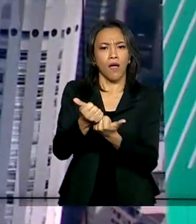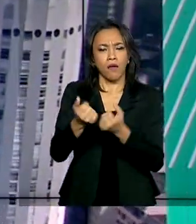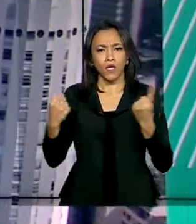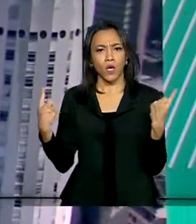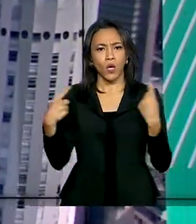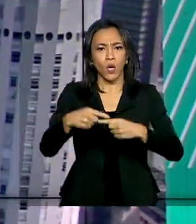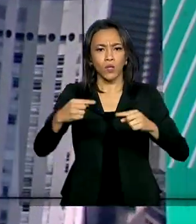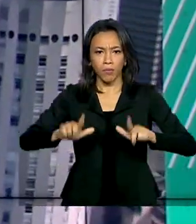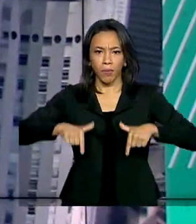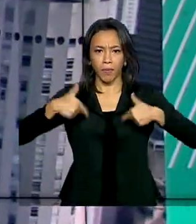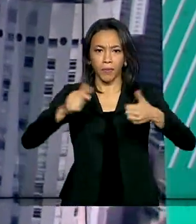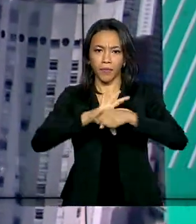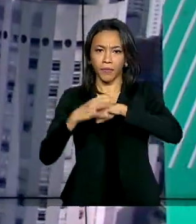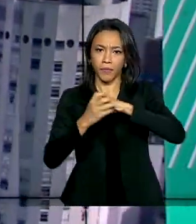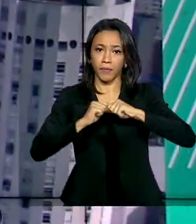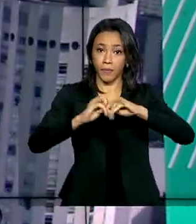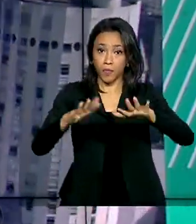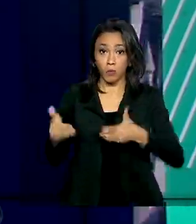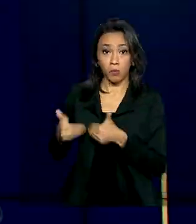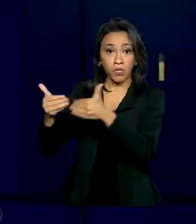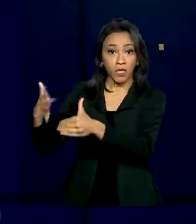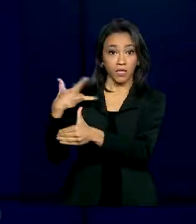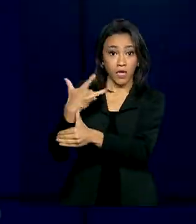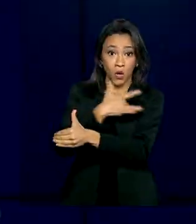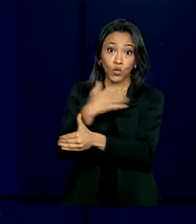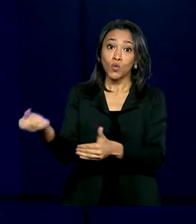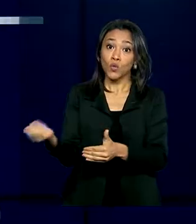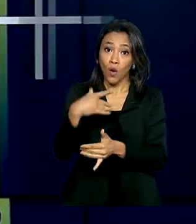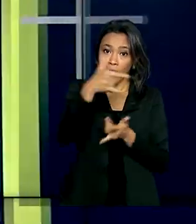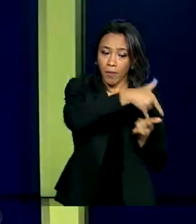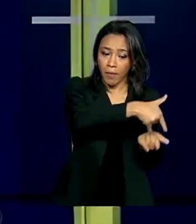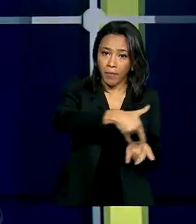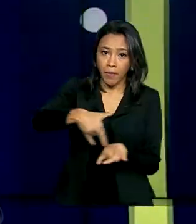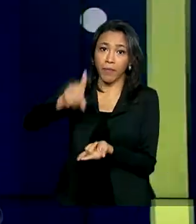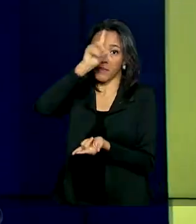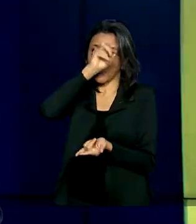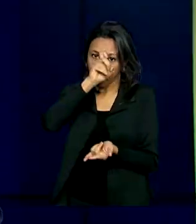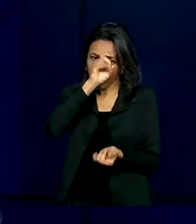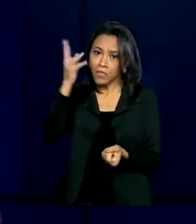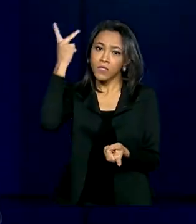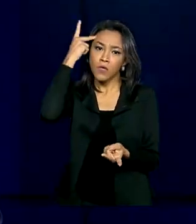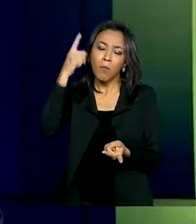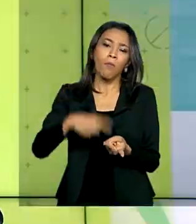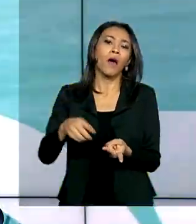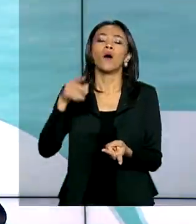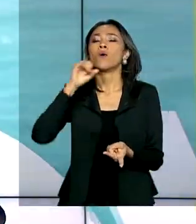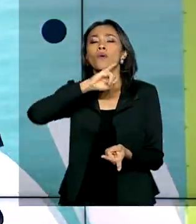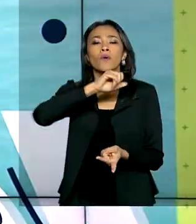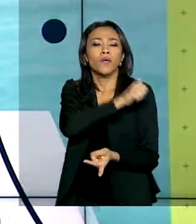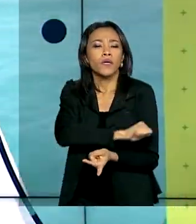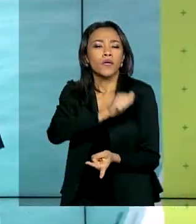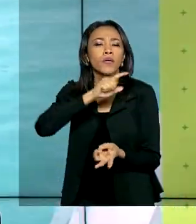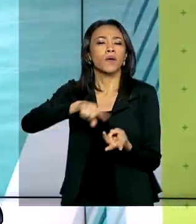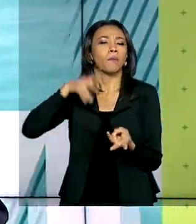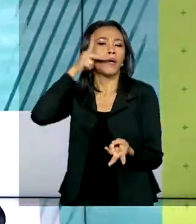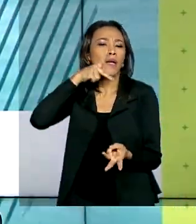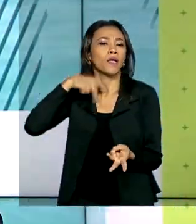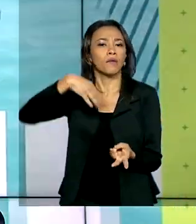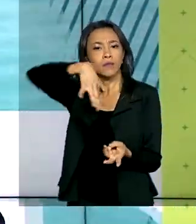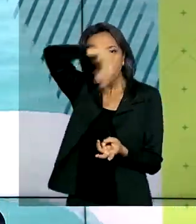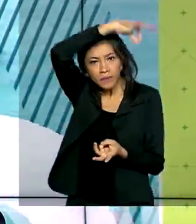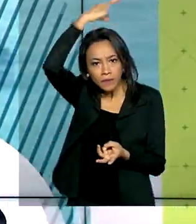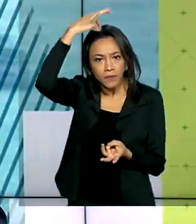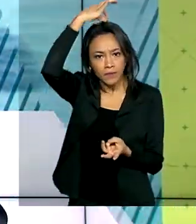coronavírus, o Ministério da Saúde habilitou novos leitos de UTI em São Paulo, Rio de Janeiro, Paraíba e Espírito Santo. Os